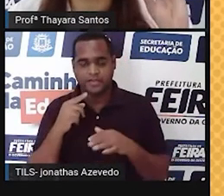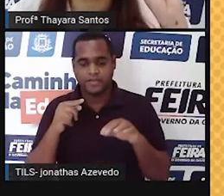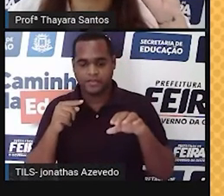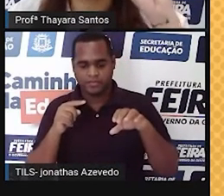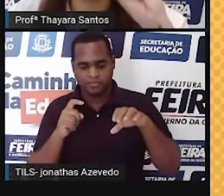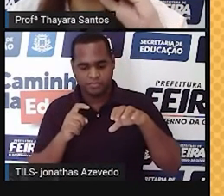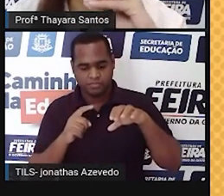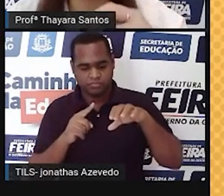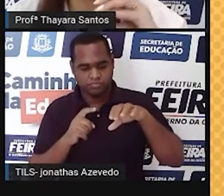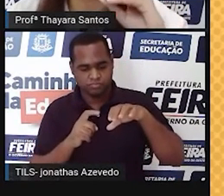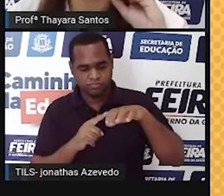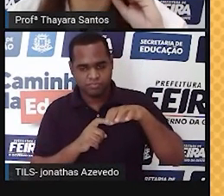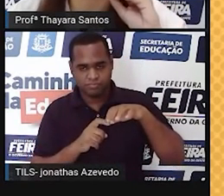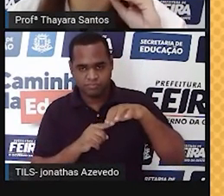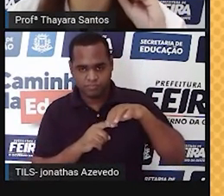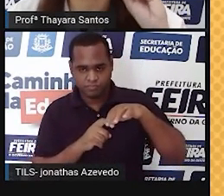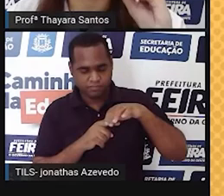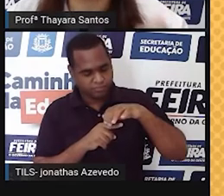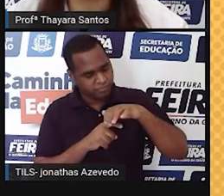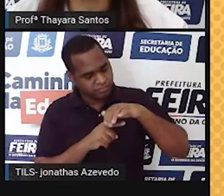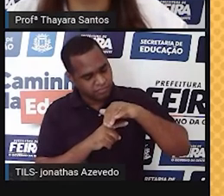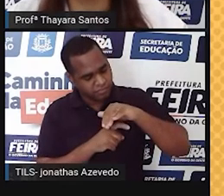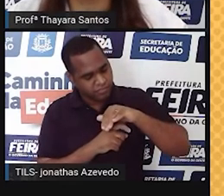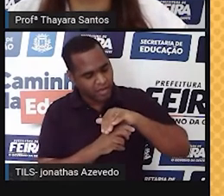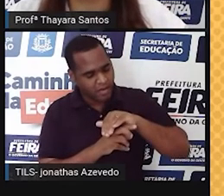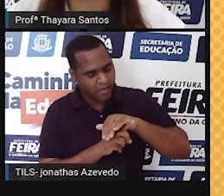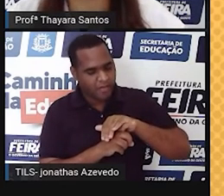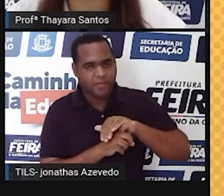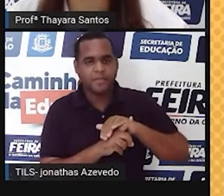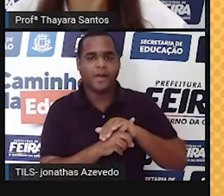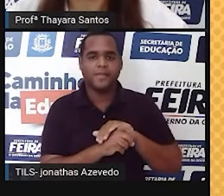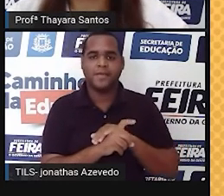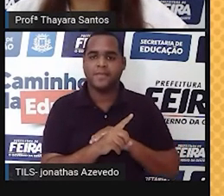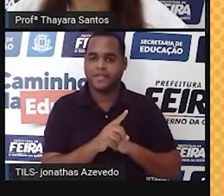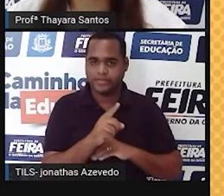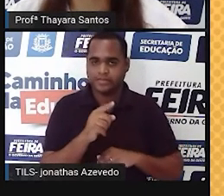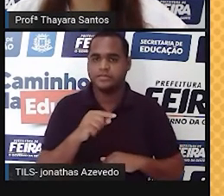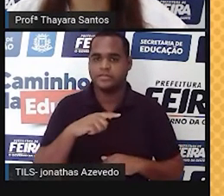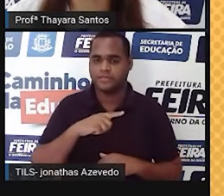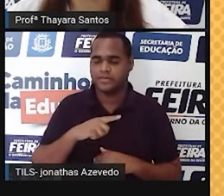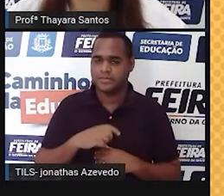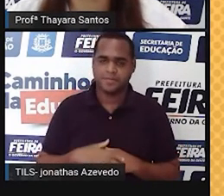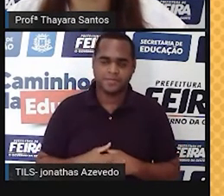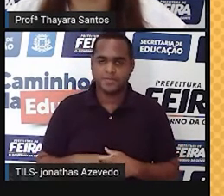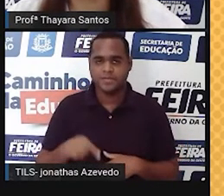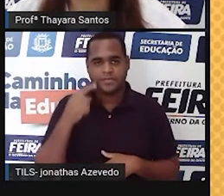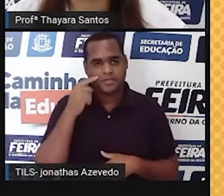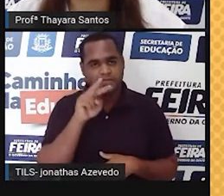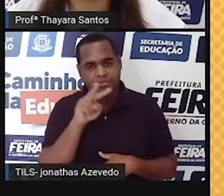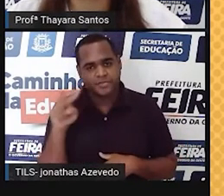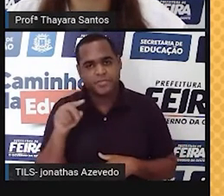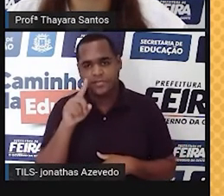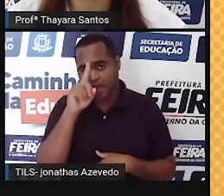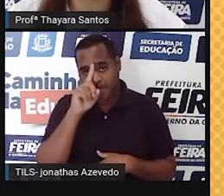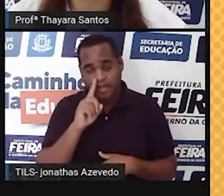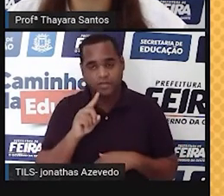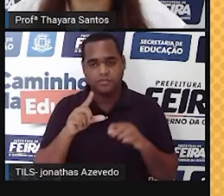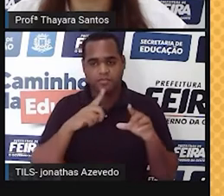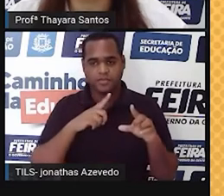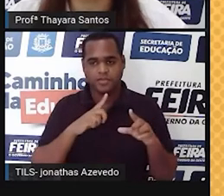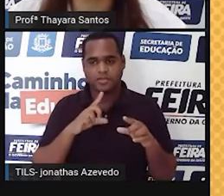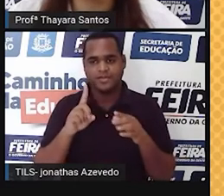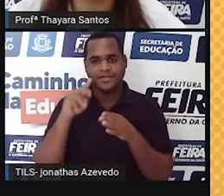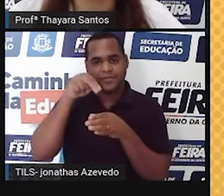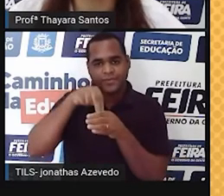ovócito para conseguir penetrar no ovócito e fecundar ele. Então, isso que vocês estão vendo aqui em amarelo é o que a gente chama de